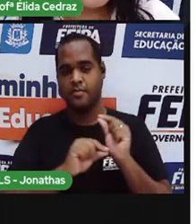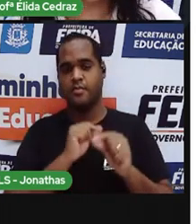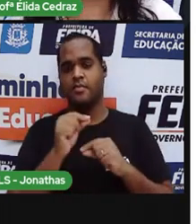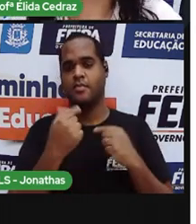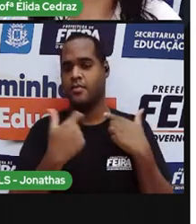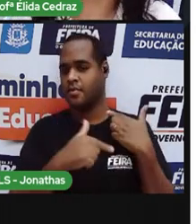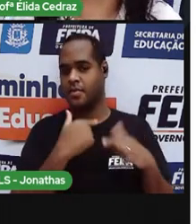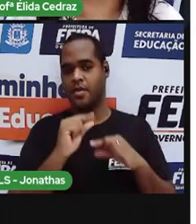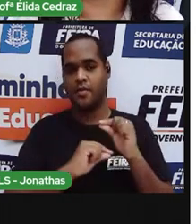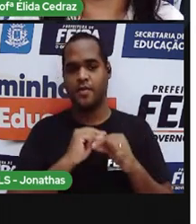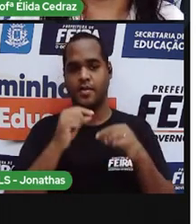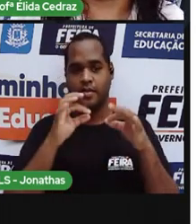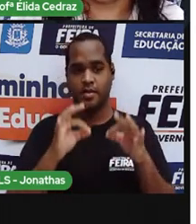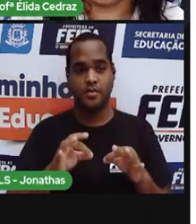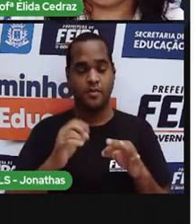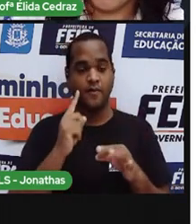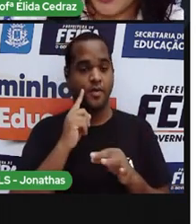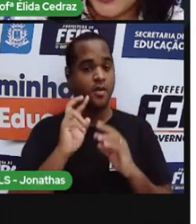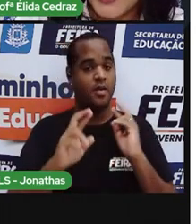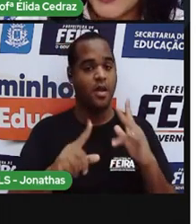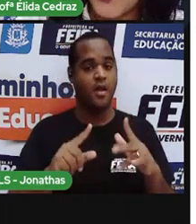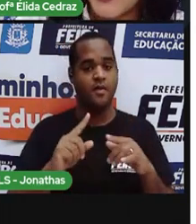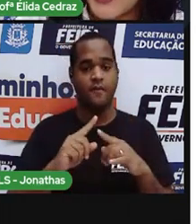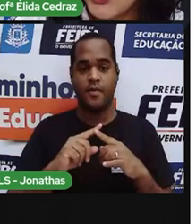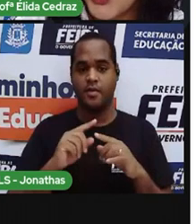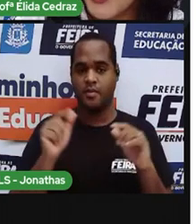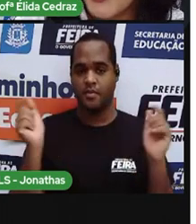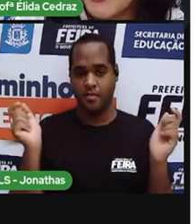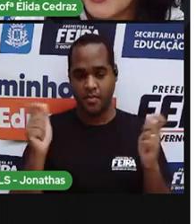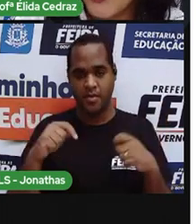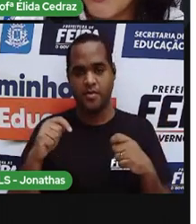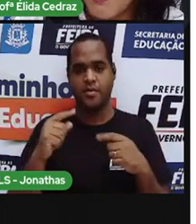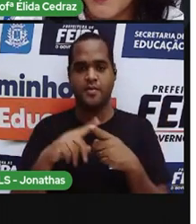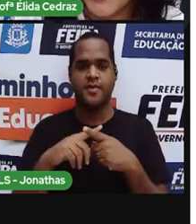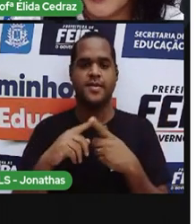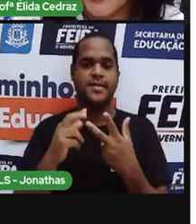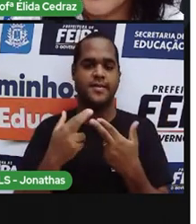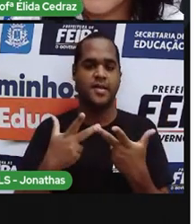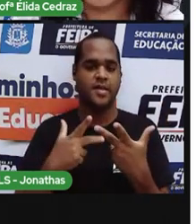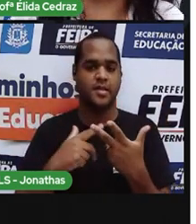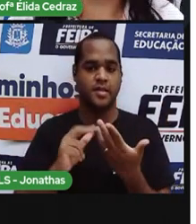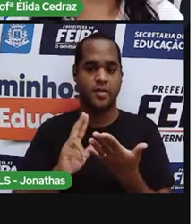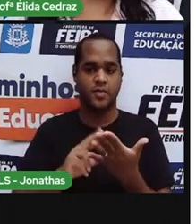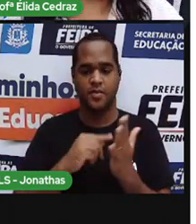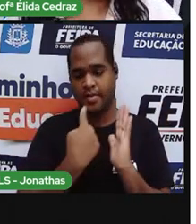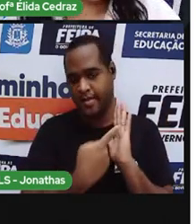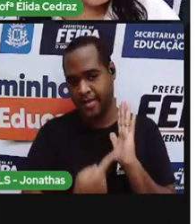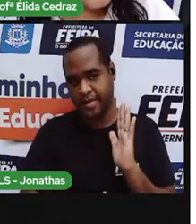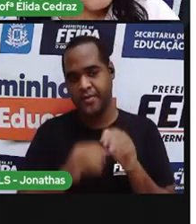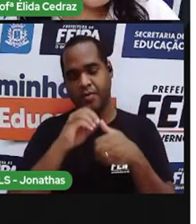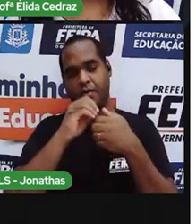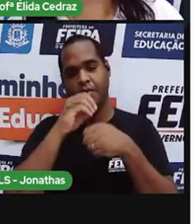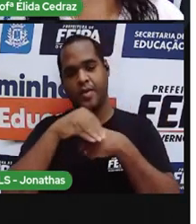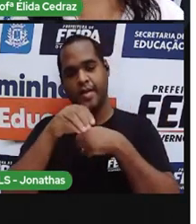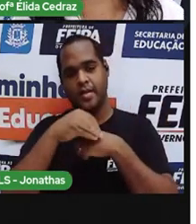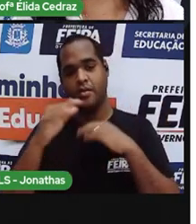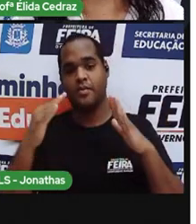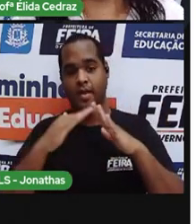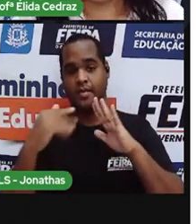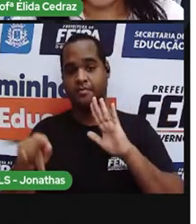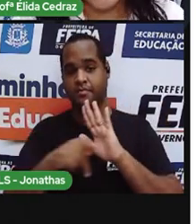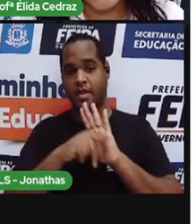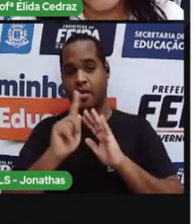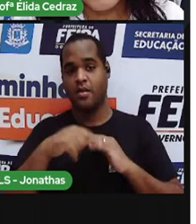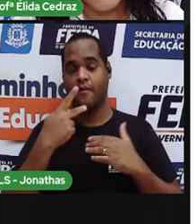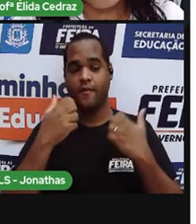dúvida, você pode seguir o caderno de orientação que vai para casa. E, se quiser, também, você